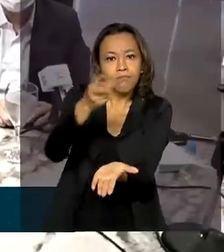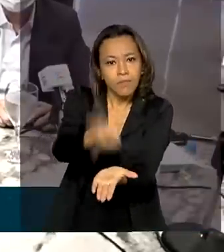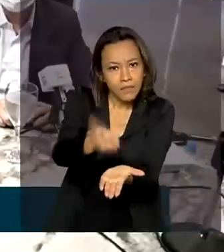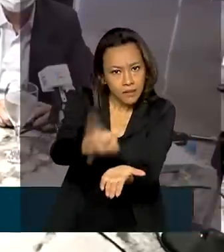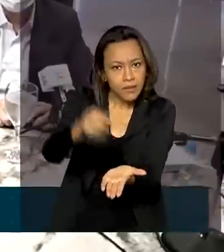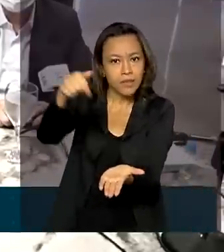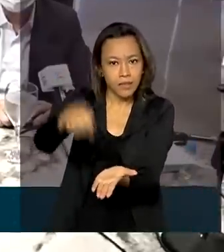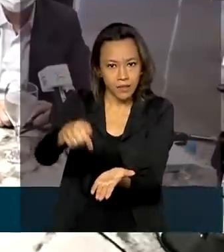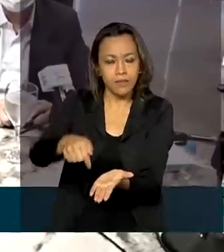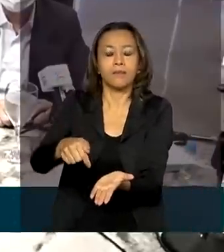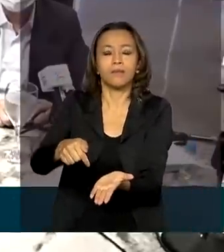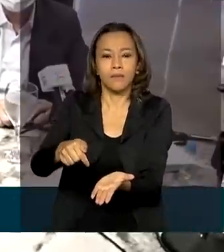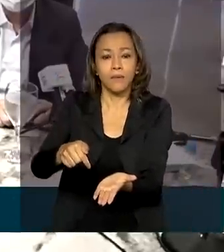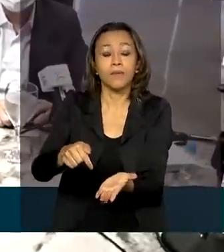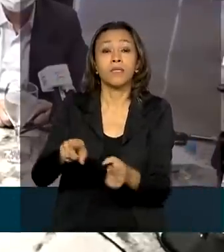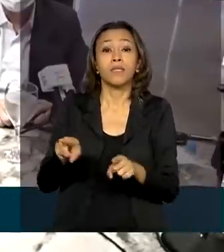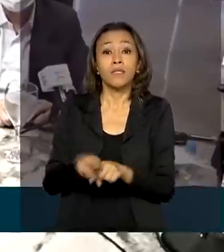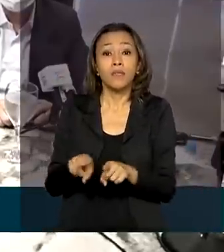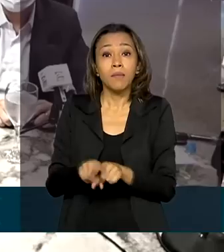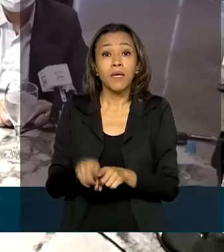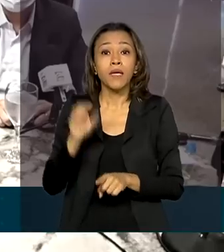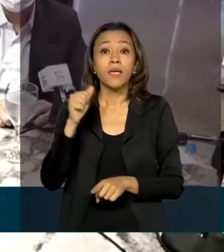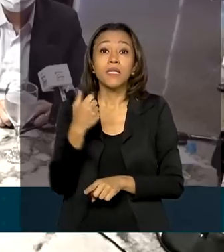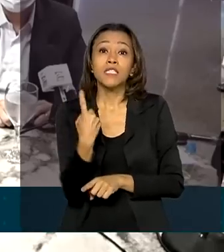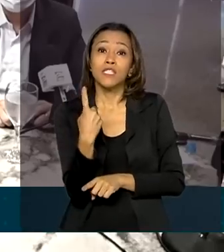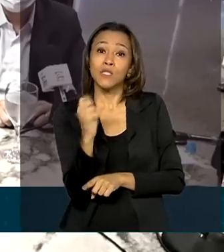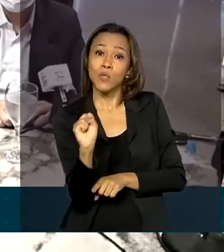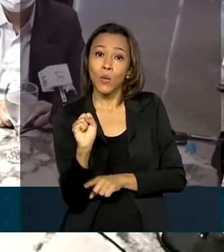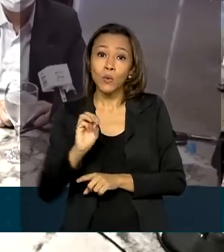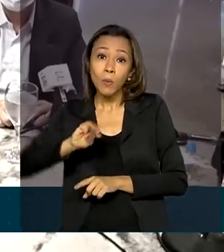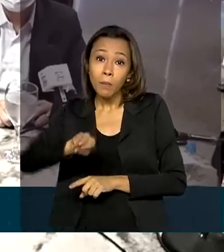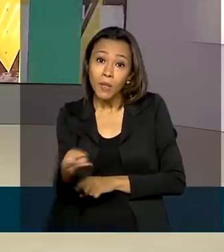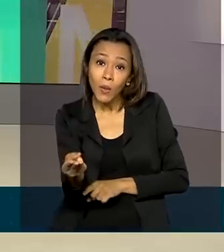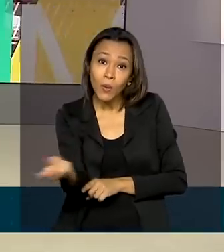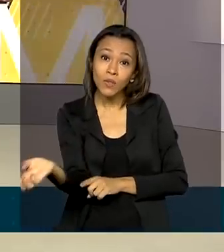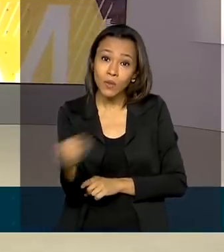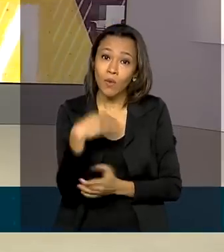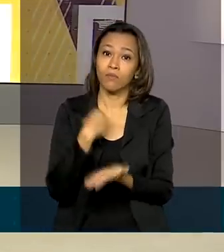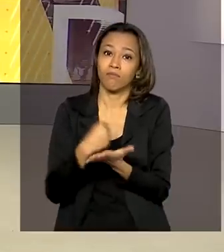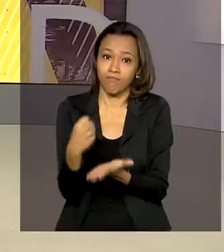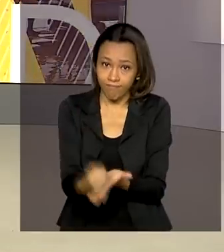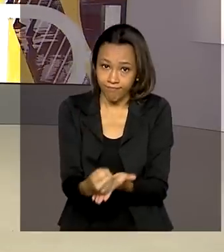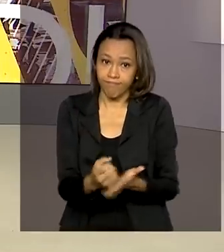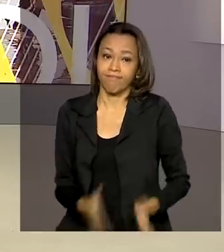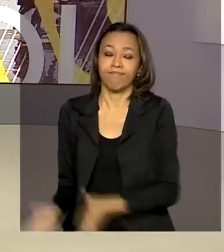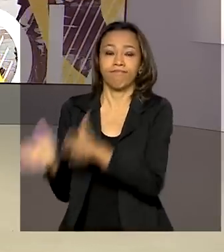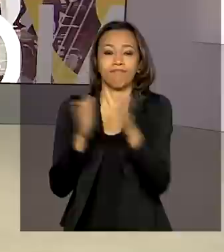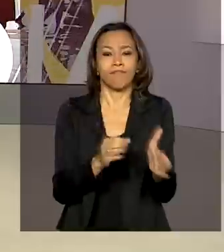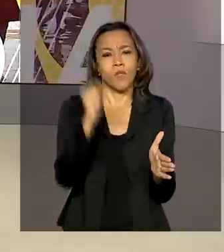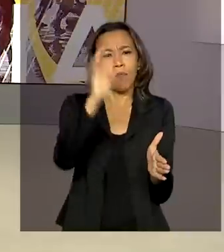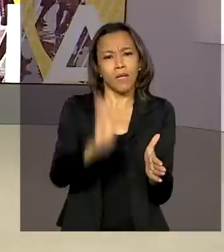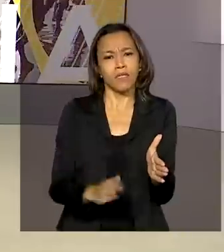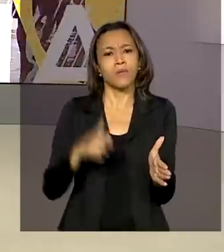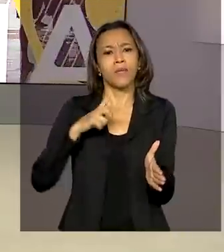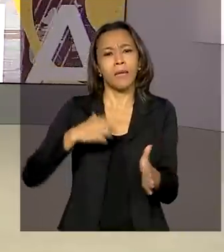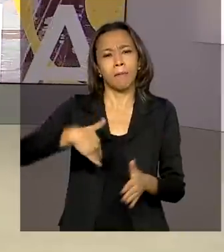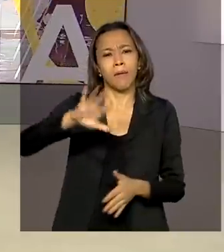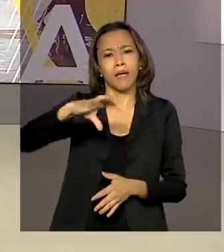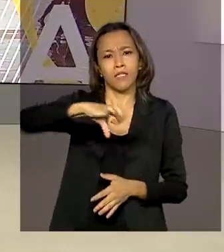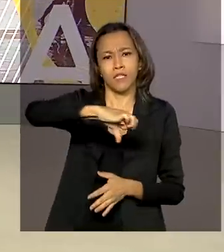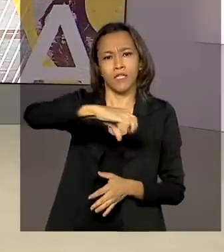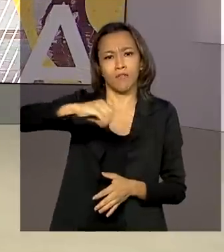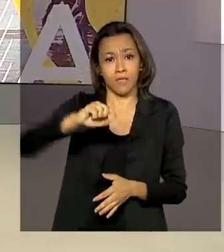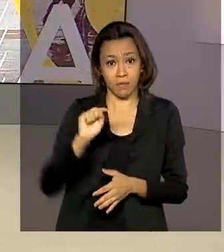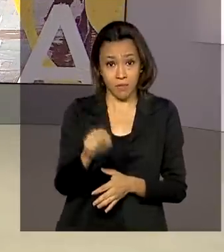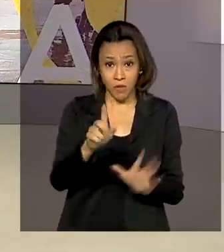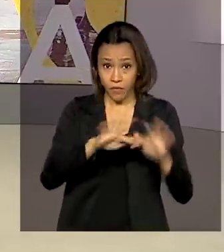11 milhões de empregos com renovações, inclusive, de 18 milhões de contratos. O Brasil tem mais de 900 mil famílias